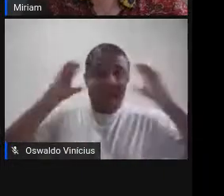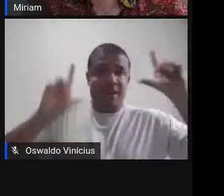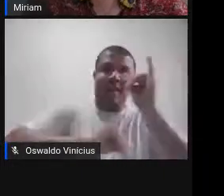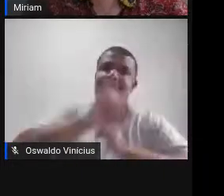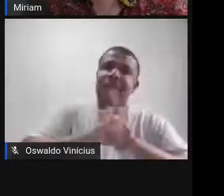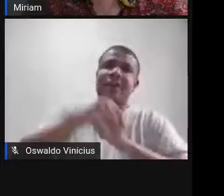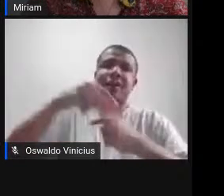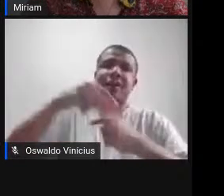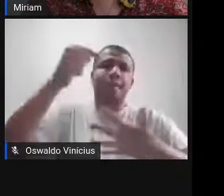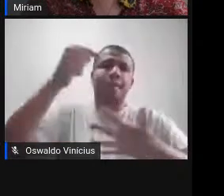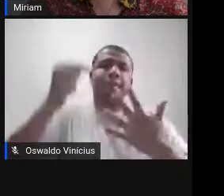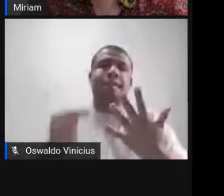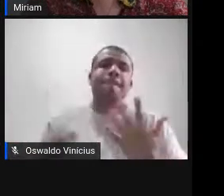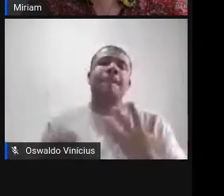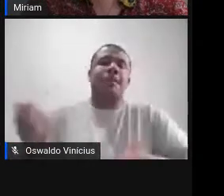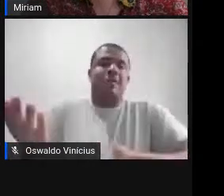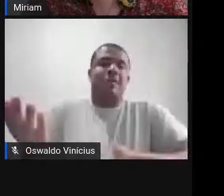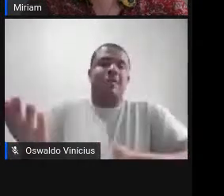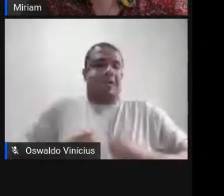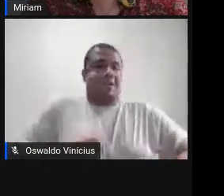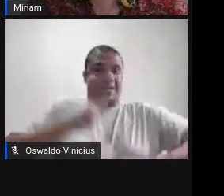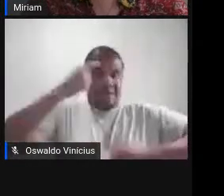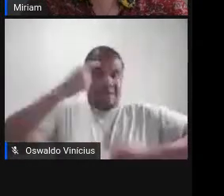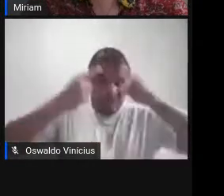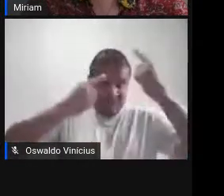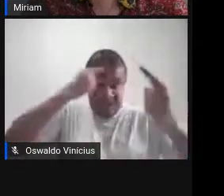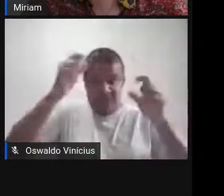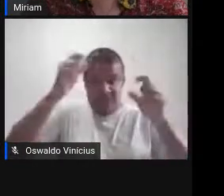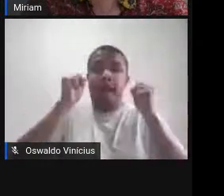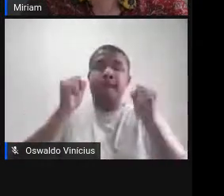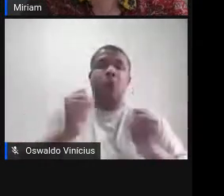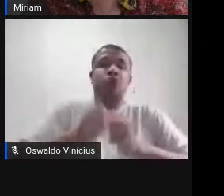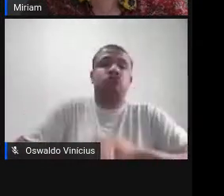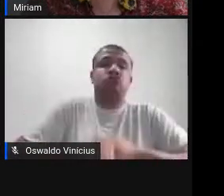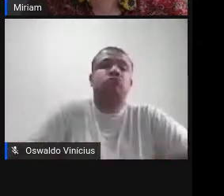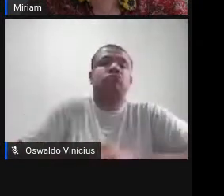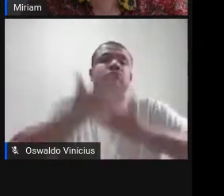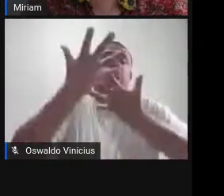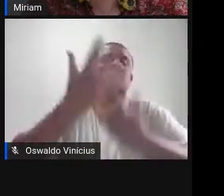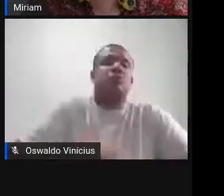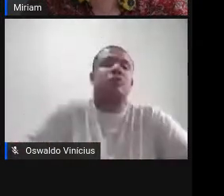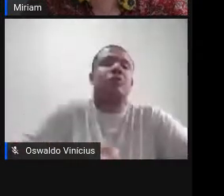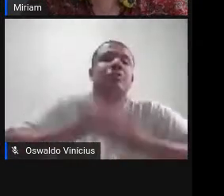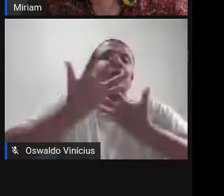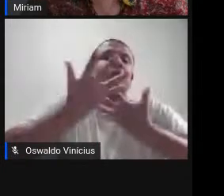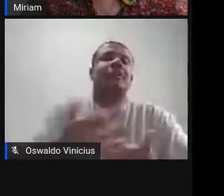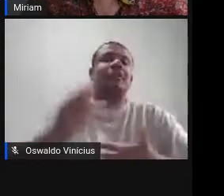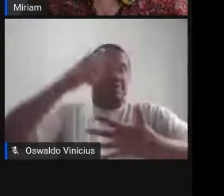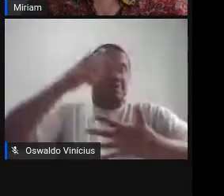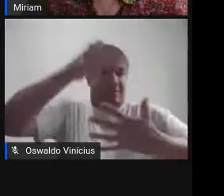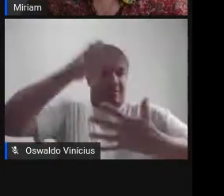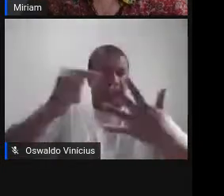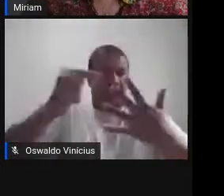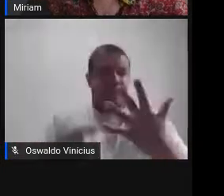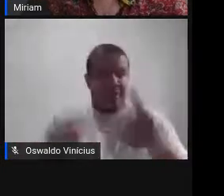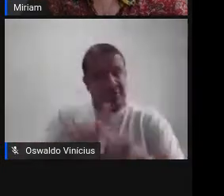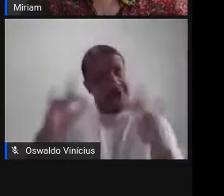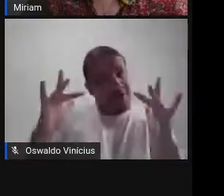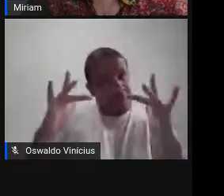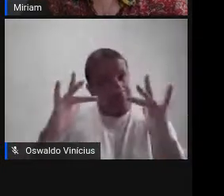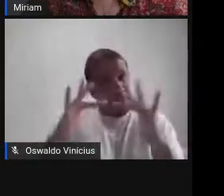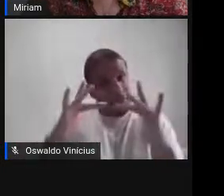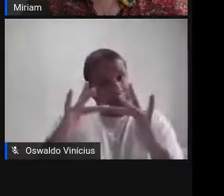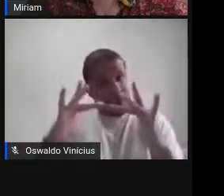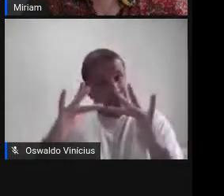ativa e criativa que pode favorecer a produção de seus próprios artefatos. O contato com os